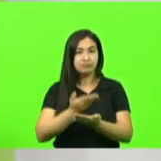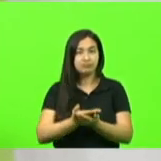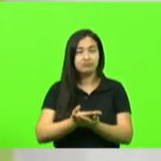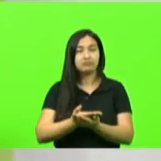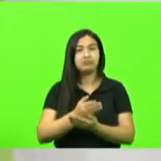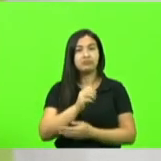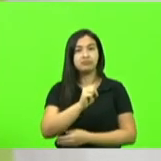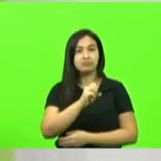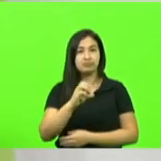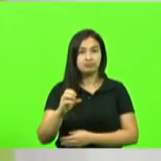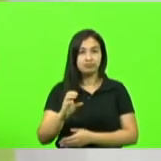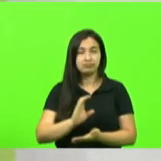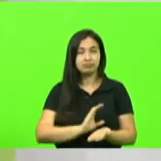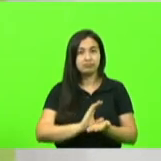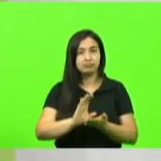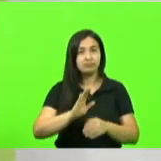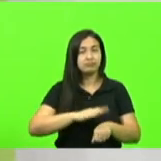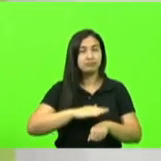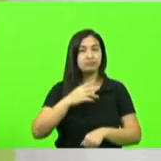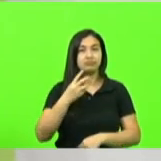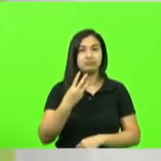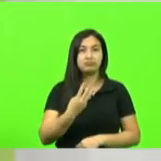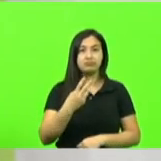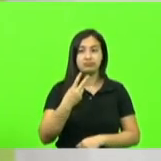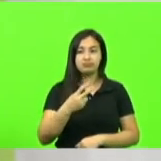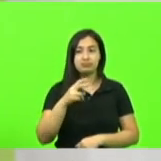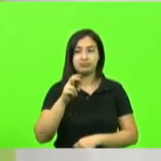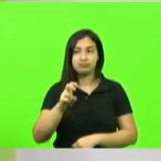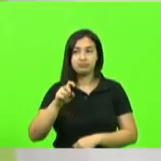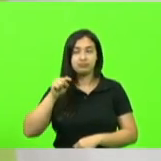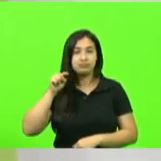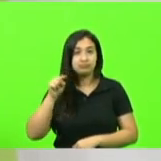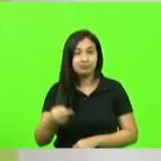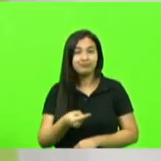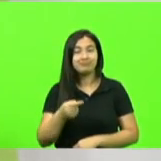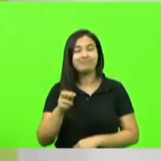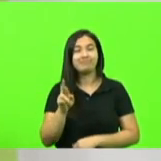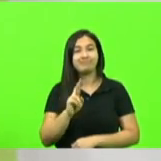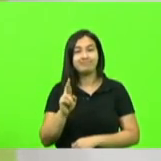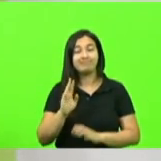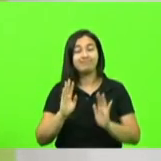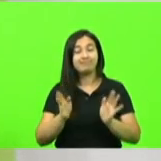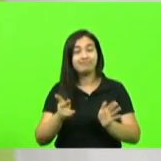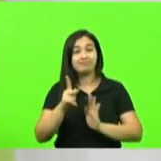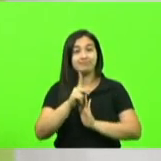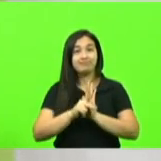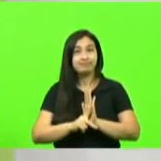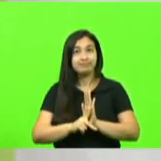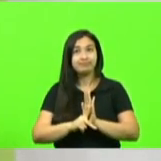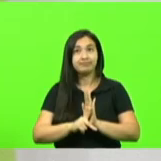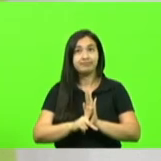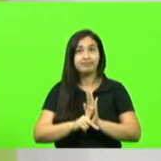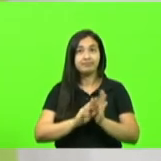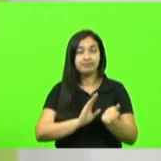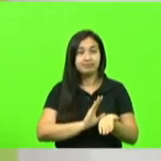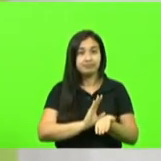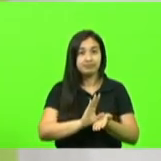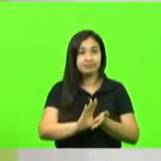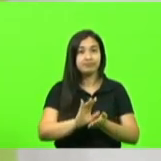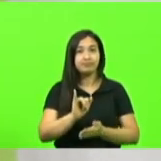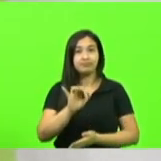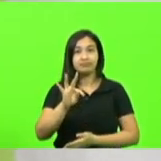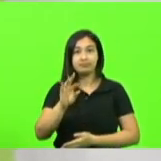Santa Catarina investindo mais de 325 milhões de reais e já tem projetos deputado Kennedy para investir em Itapoá